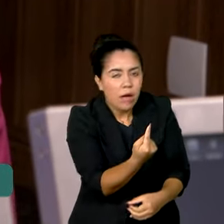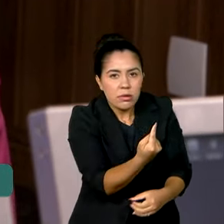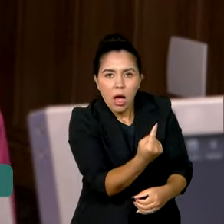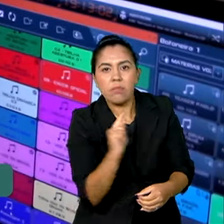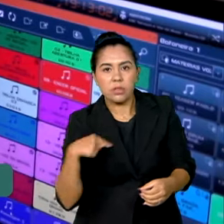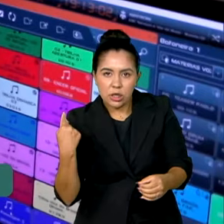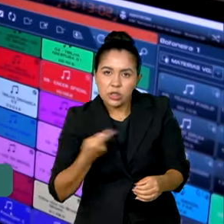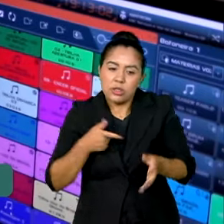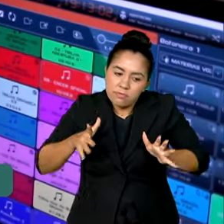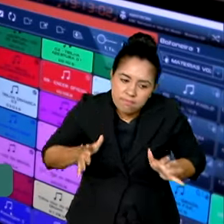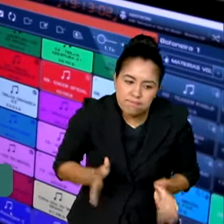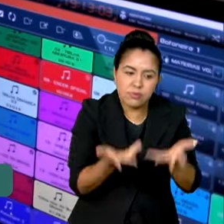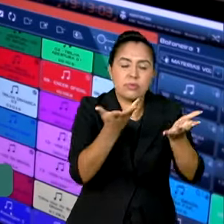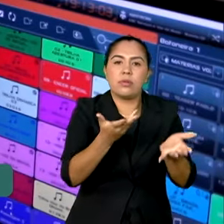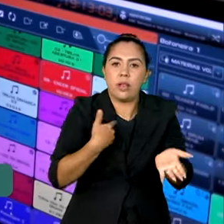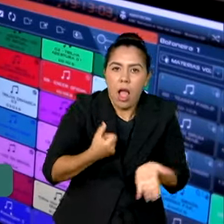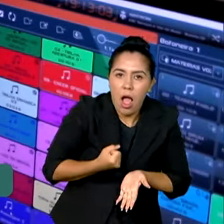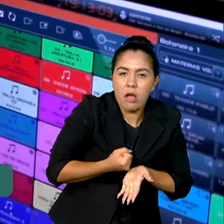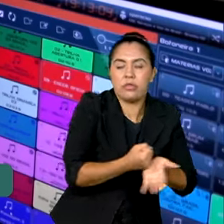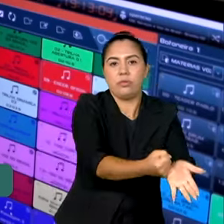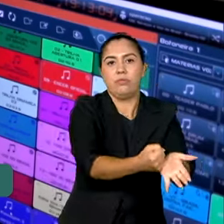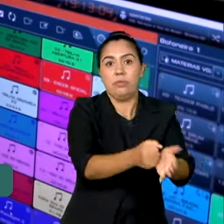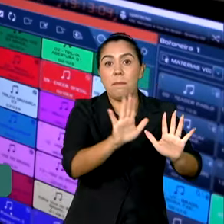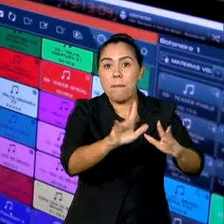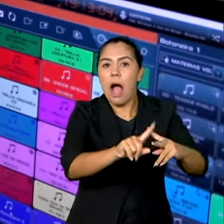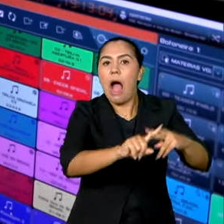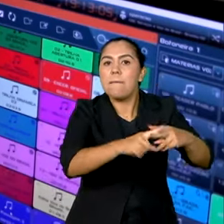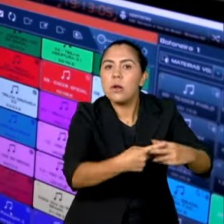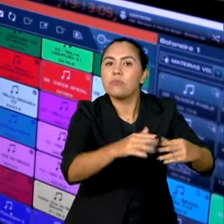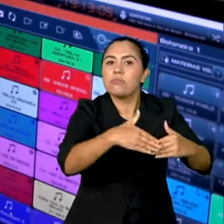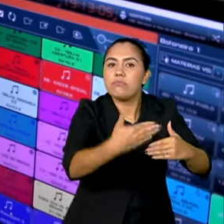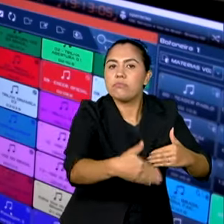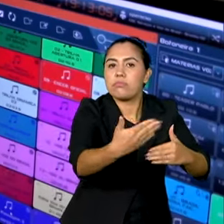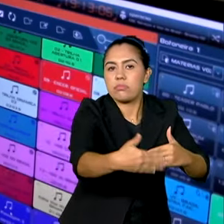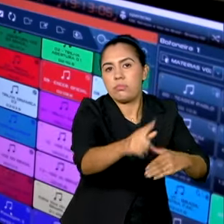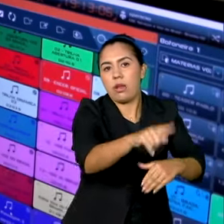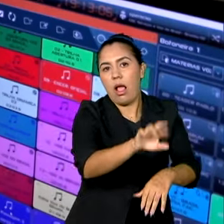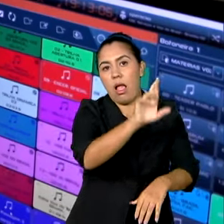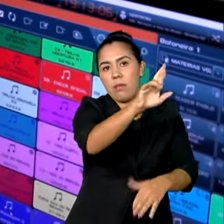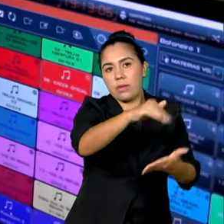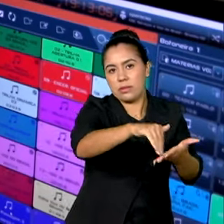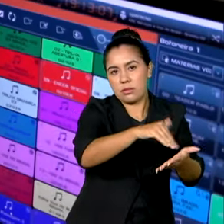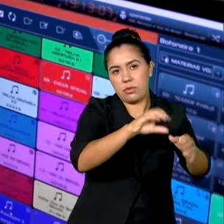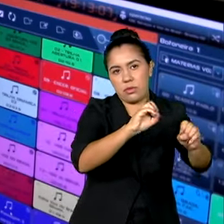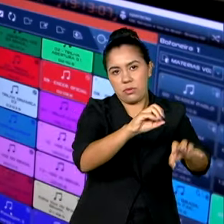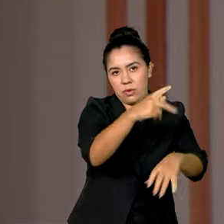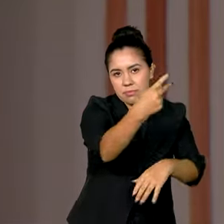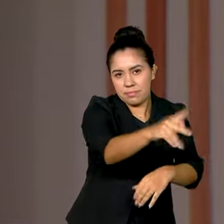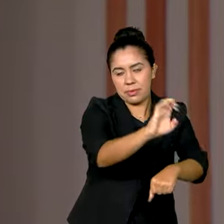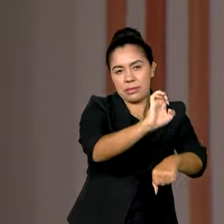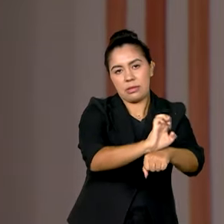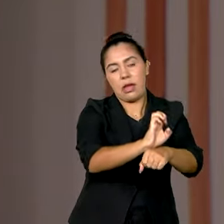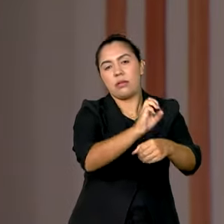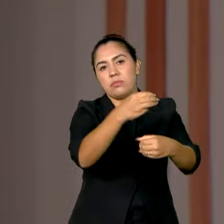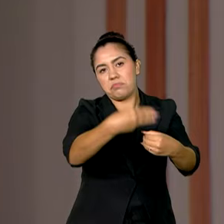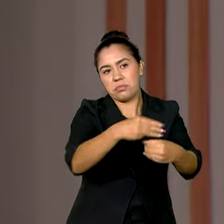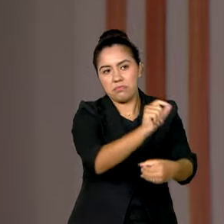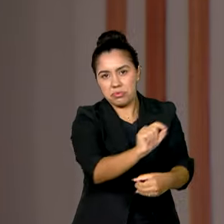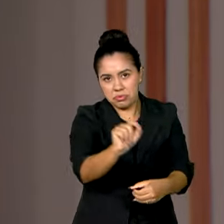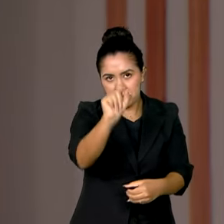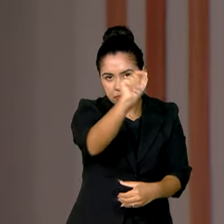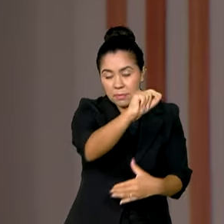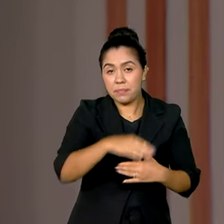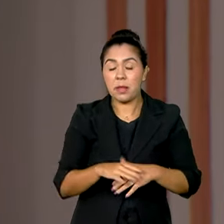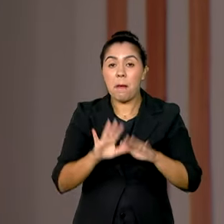faz esse investimento inicial, mas depois a manutenção, ao longo dos anos, passa a ser de responsabilidade de cada ente. E quase